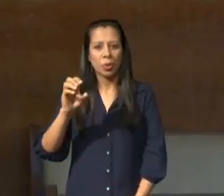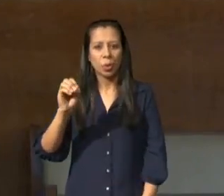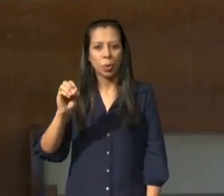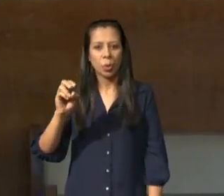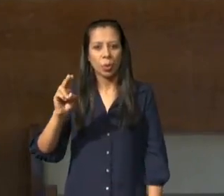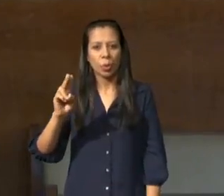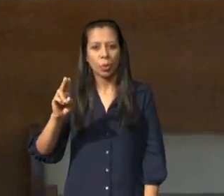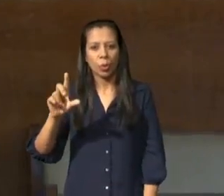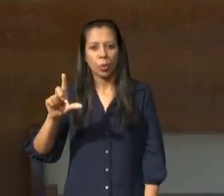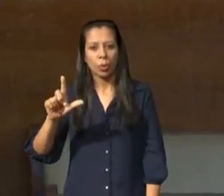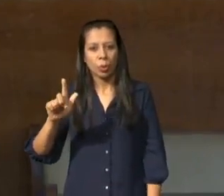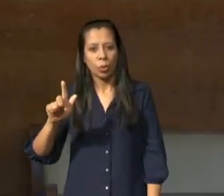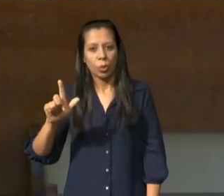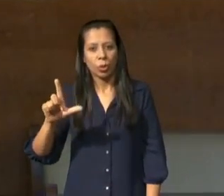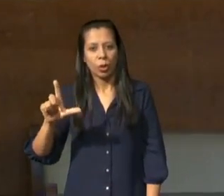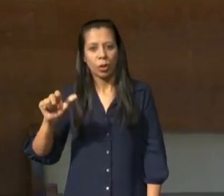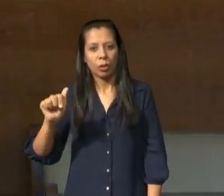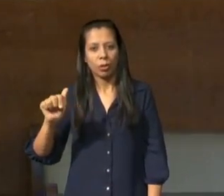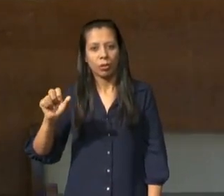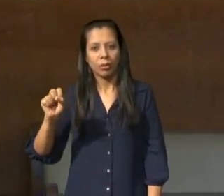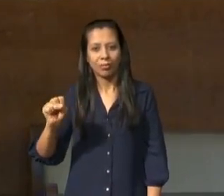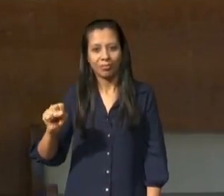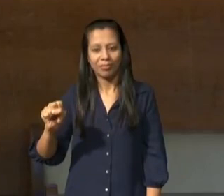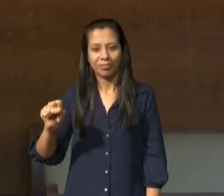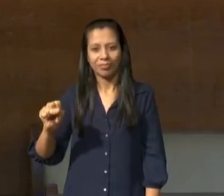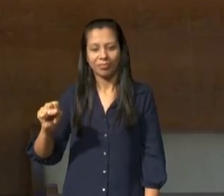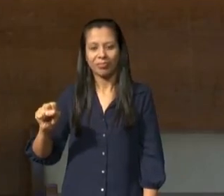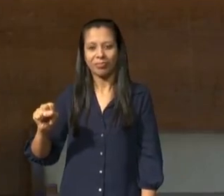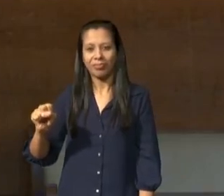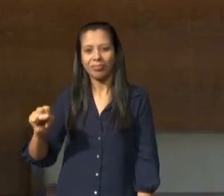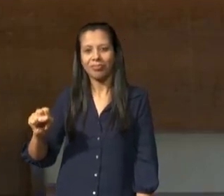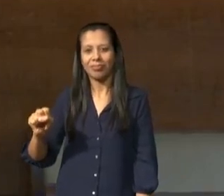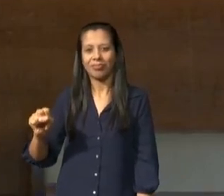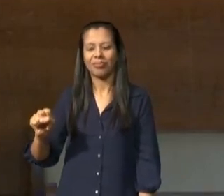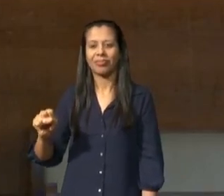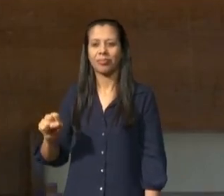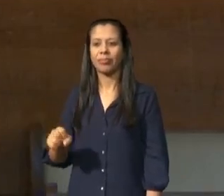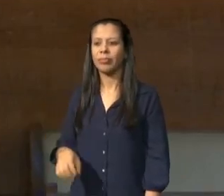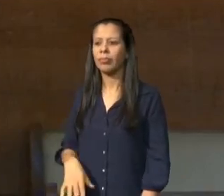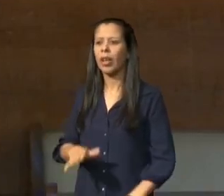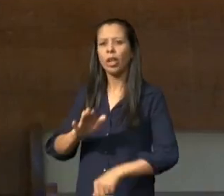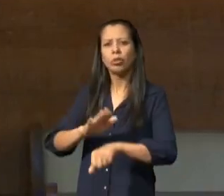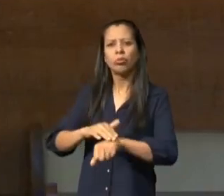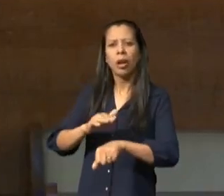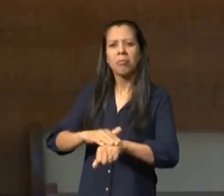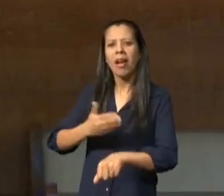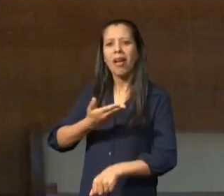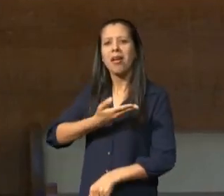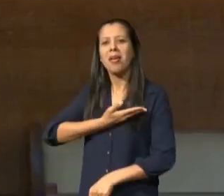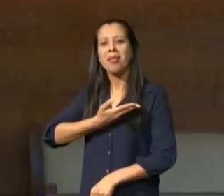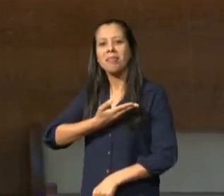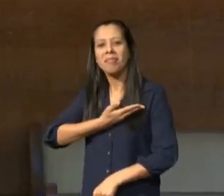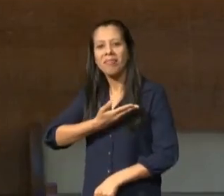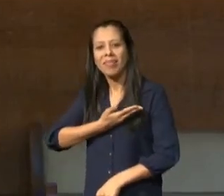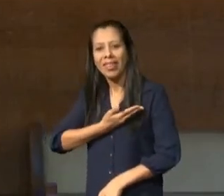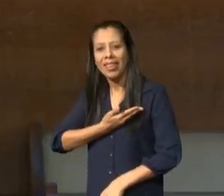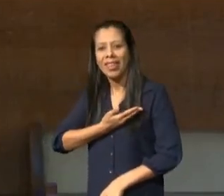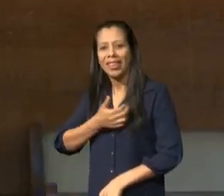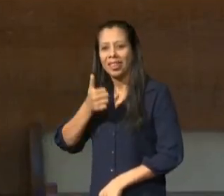pouquinho mais alto a Ellen amiga da Isildinha aqui está pode vir aqui Ellen